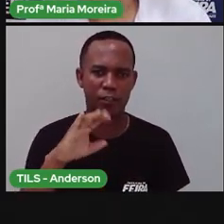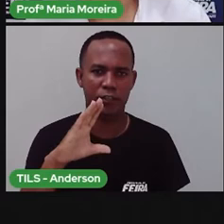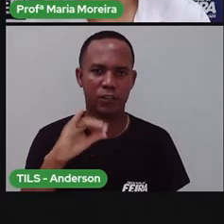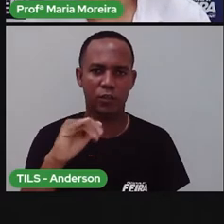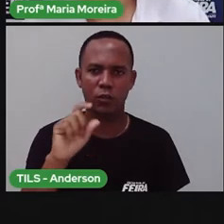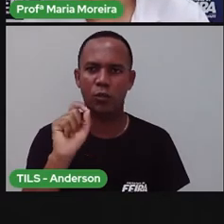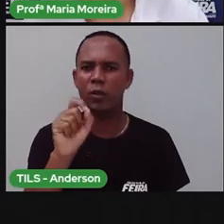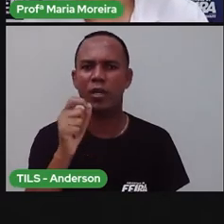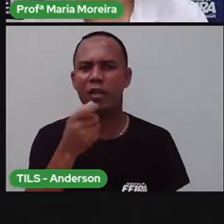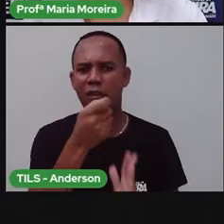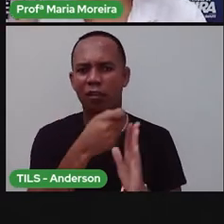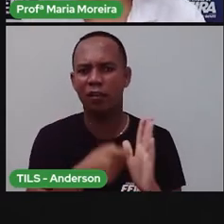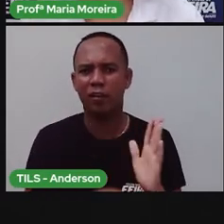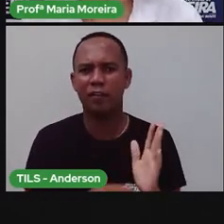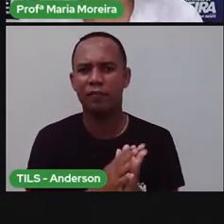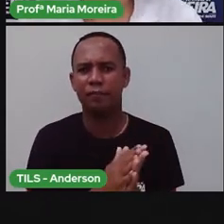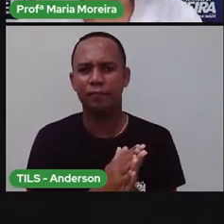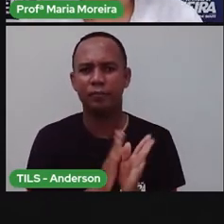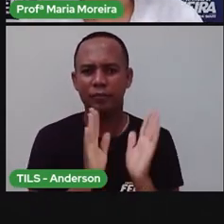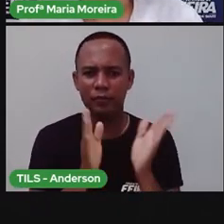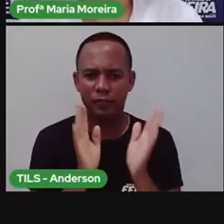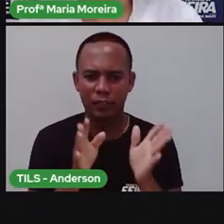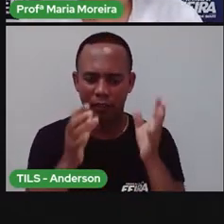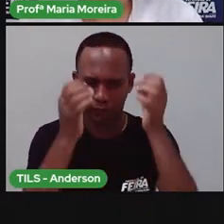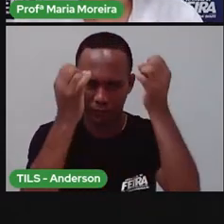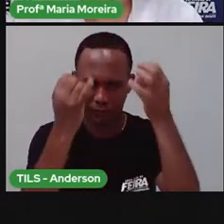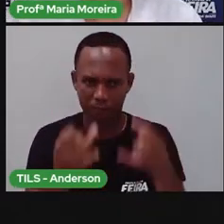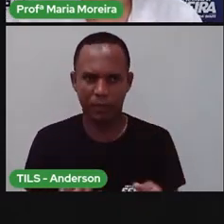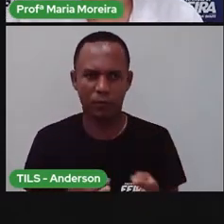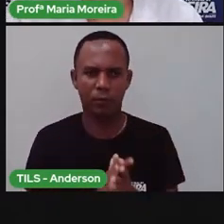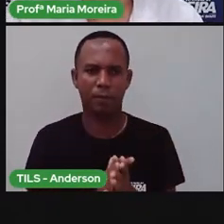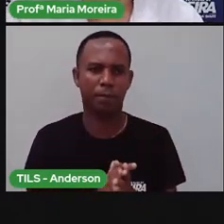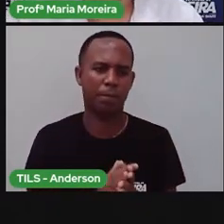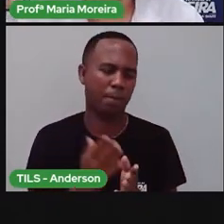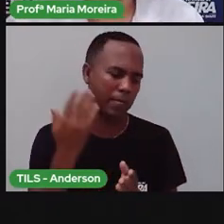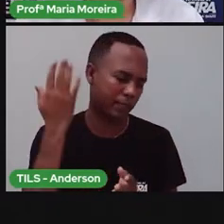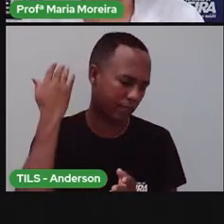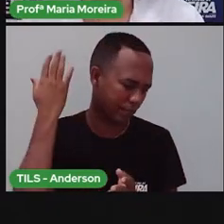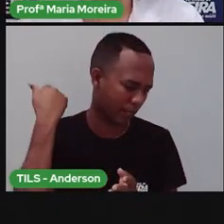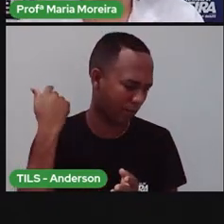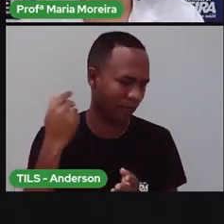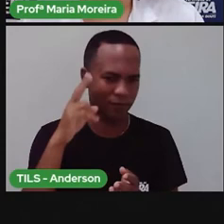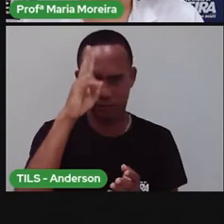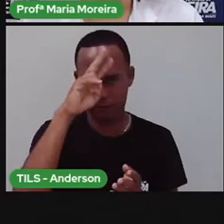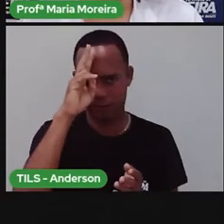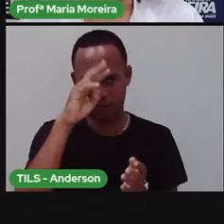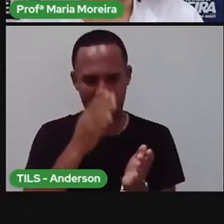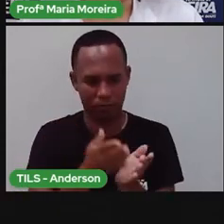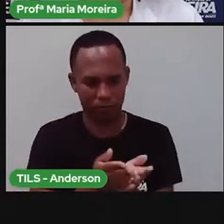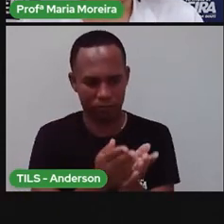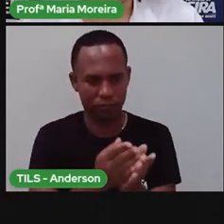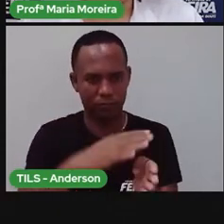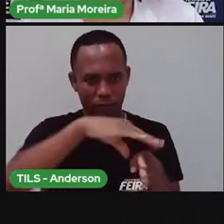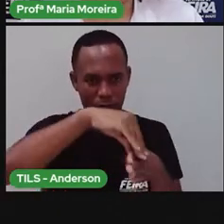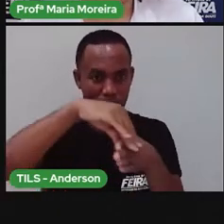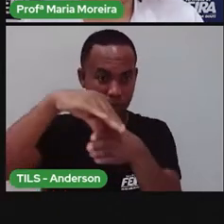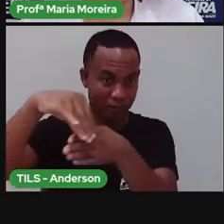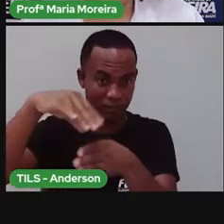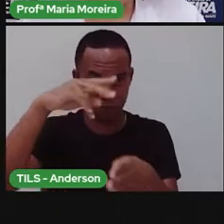pergunta é o seguinte. A Pró, inclusive, já falou aqui com vocês, desde aquela aula lá de Cordel, né? Sobre poema.